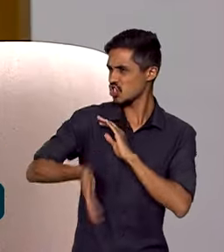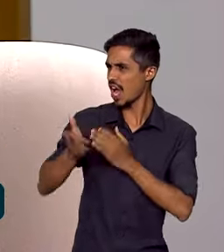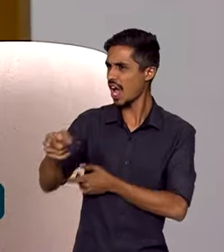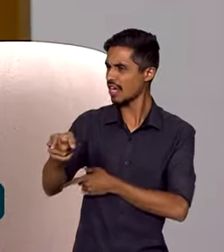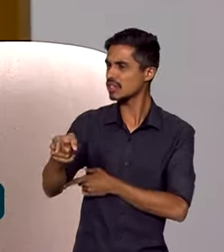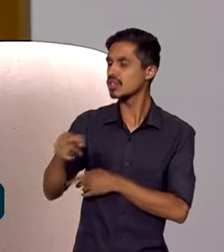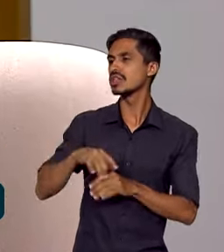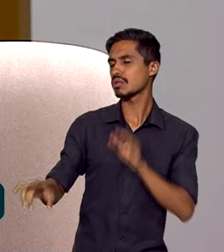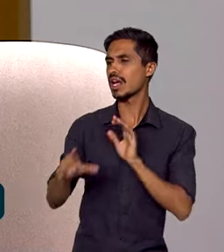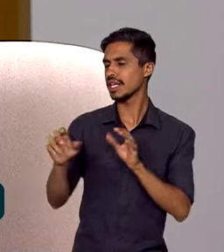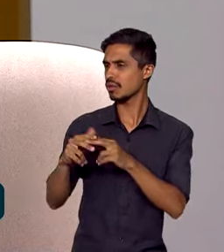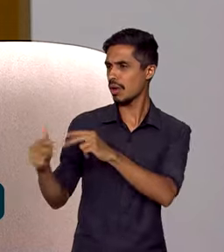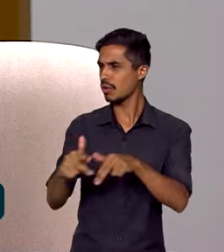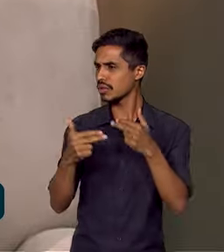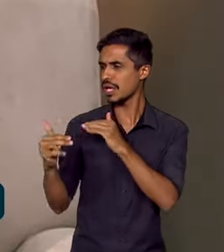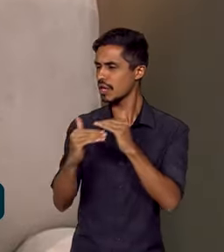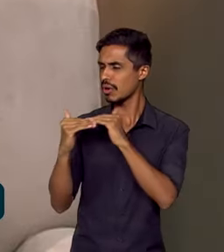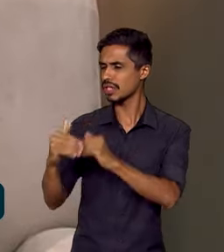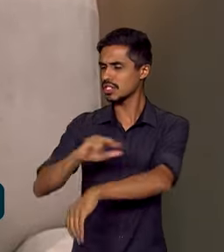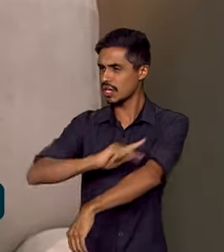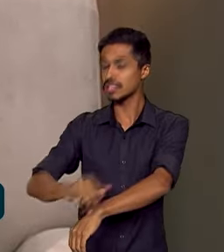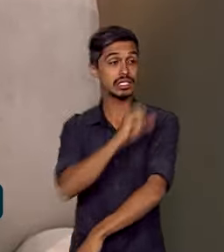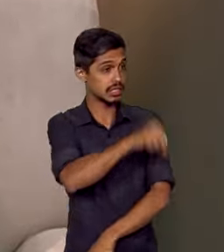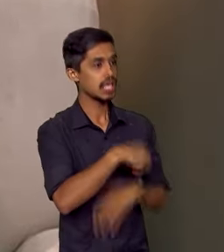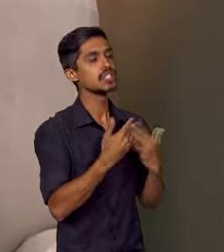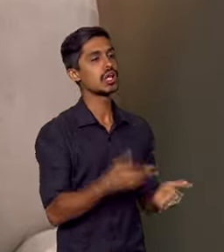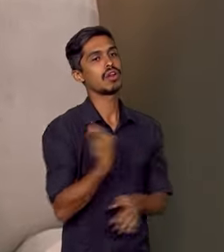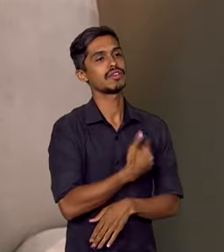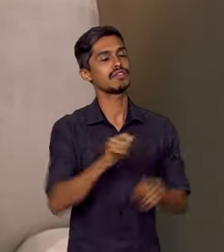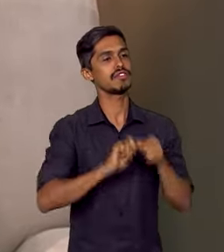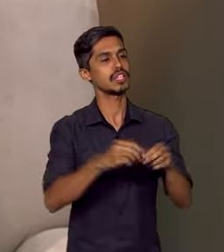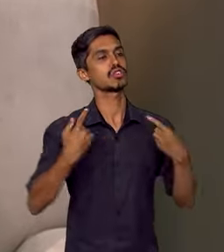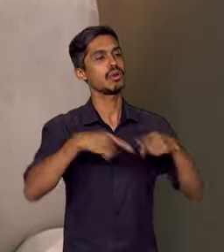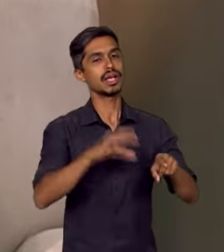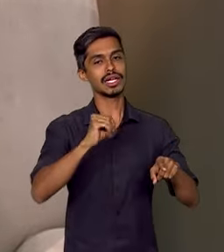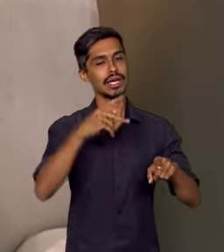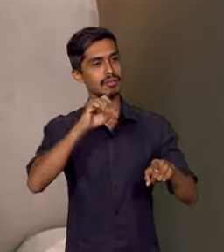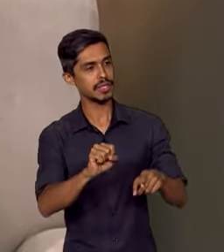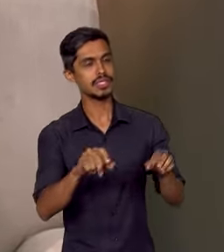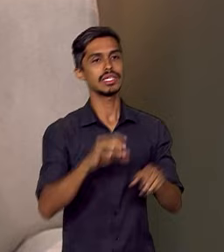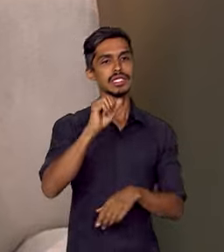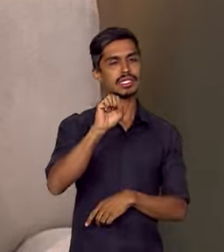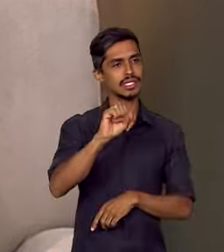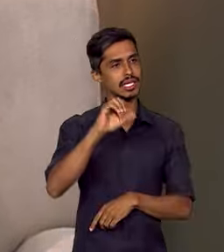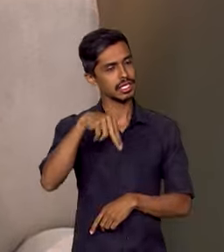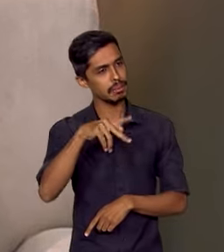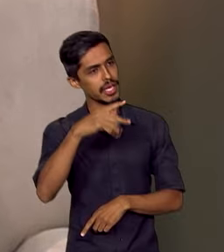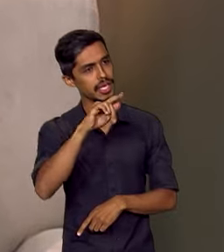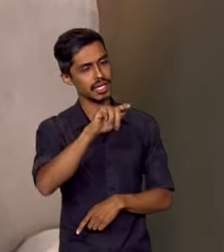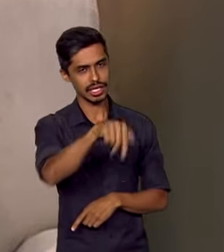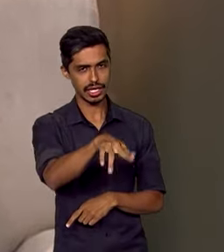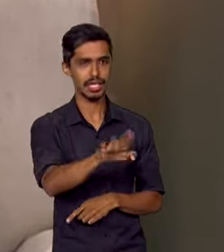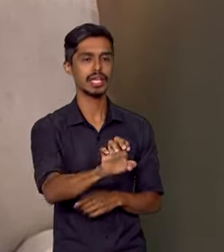promover a maior igualdade racial? Sim, no Ministério da Igualdade Racial nós temos feito parceria com o CAPES, com o CNPq, fizemos também